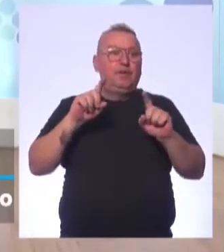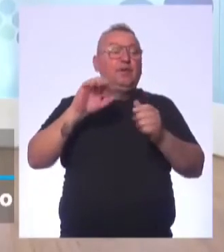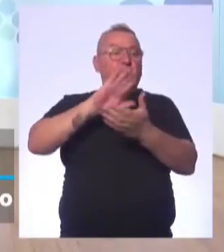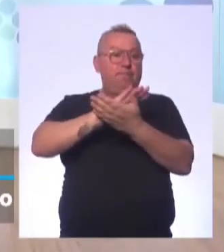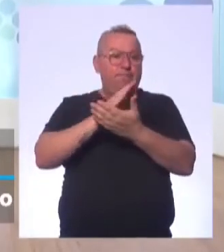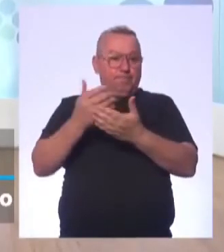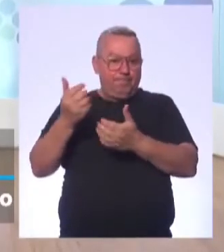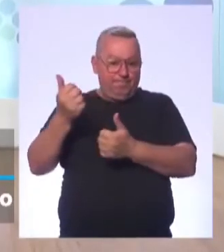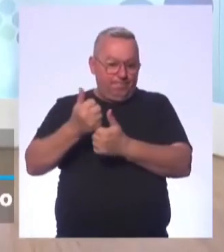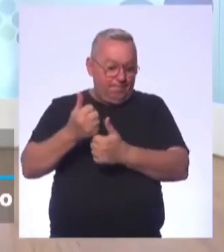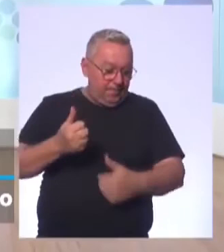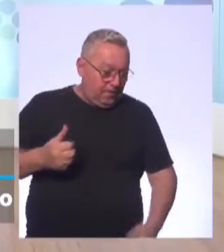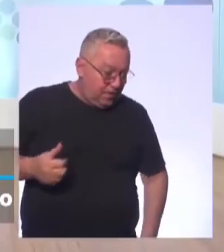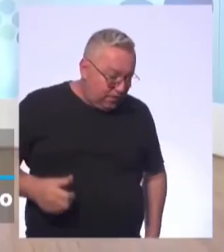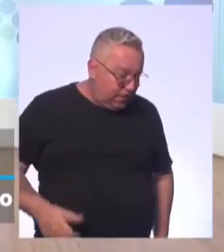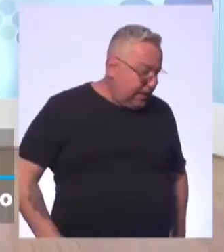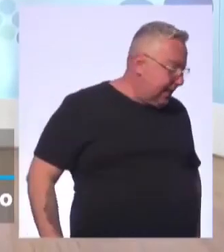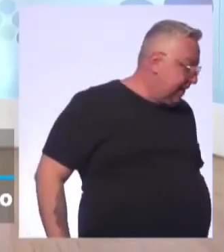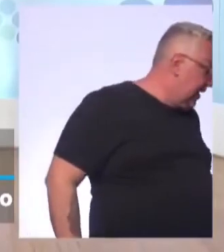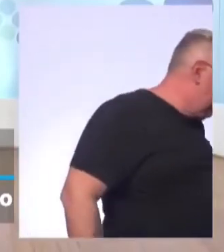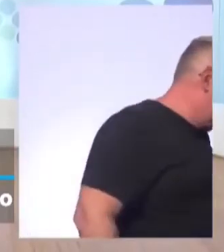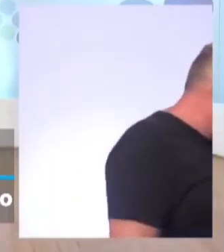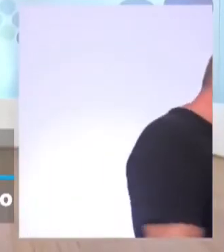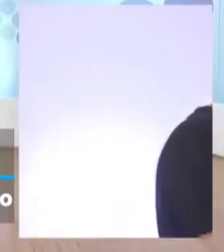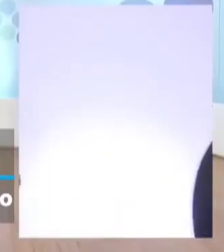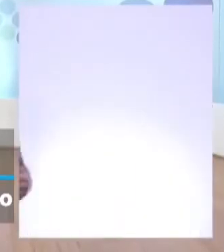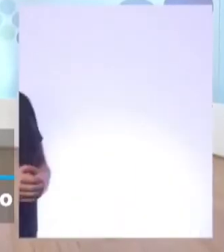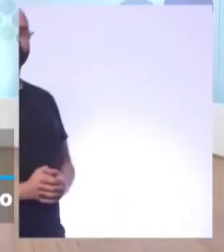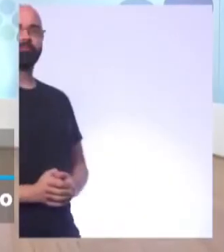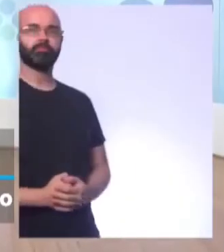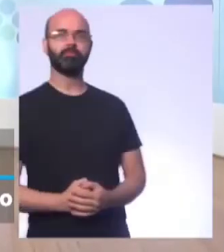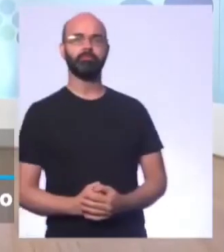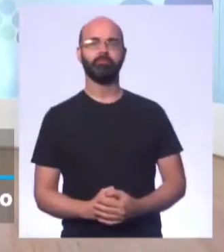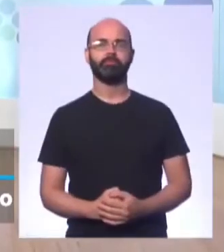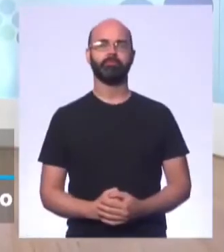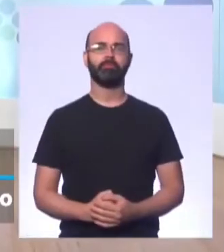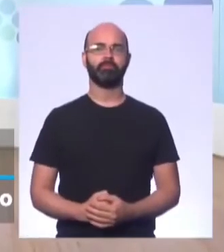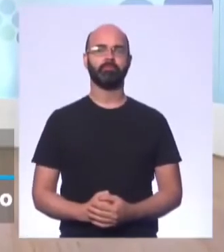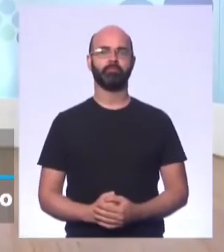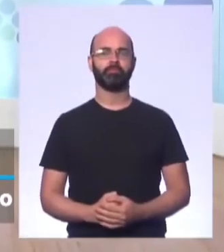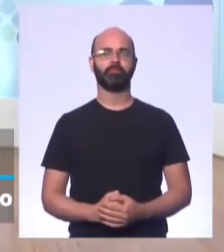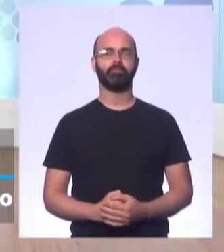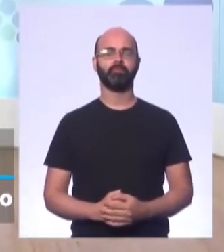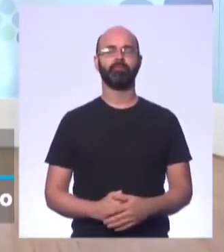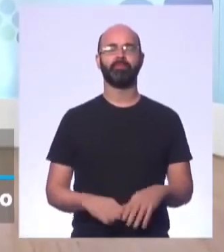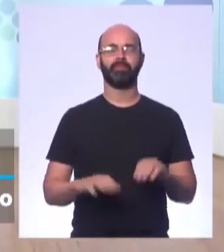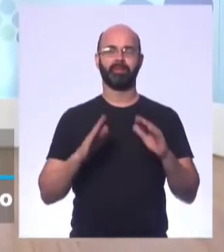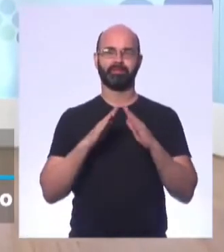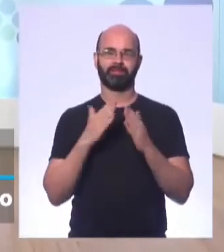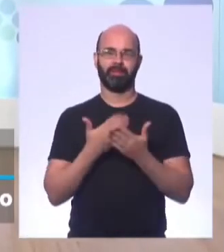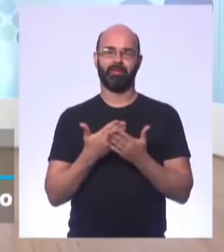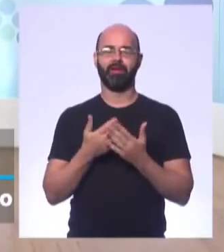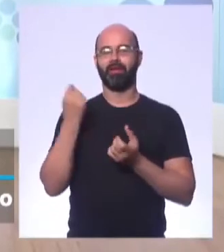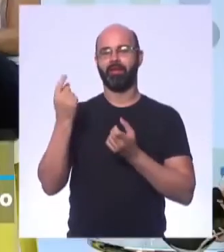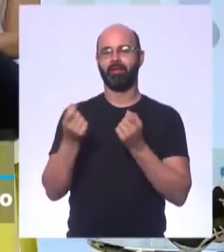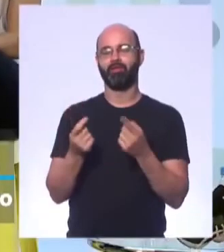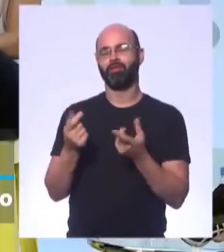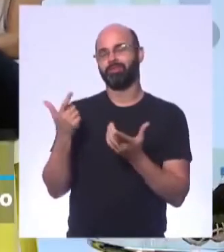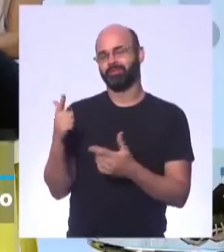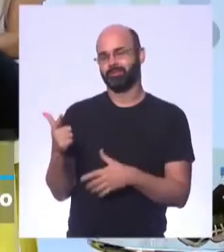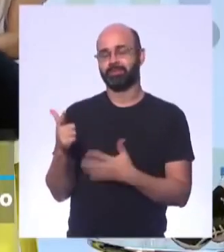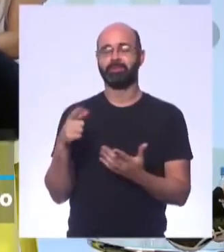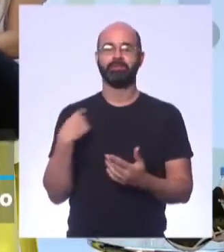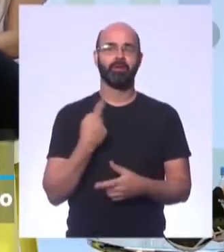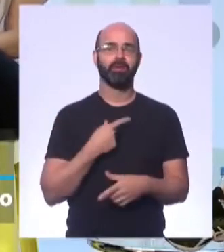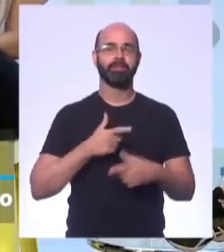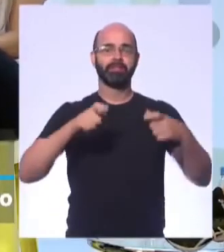escolas que tem quadras maiores, tem escolas que tem quadras menores, tem escolas que tem quadras, tem escolas que não tem. E aí, a gente vai adaptando nos espaços e